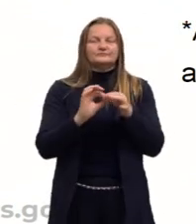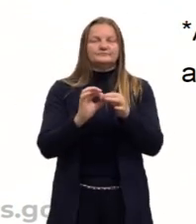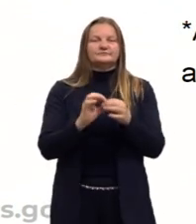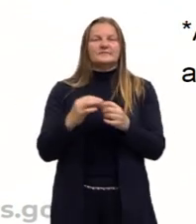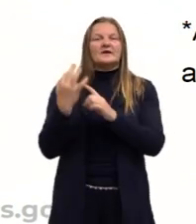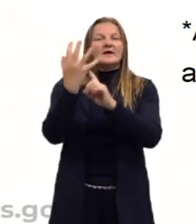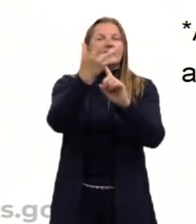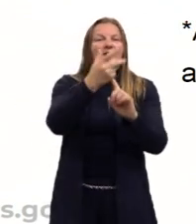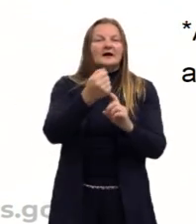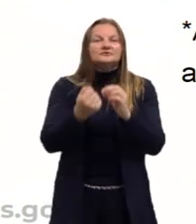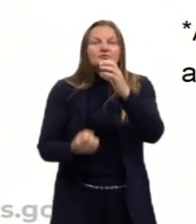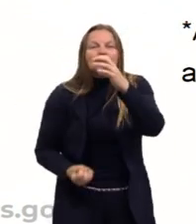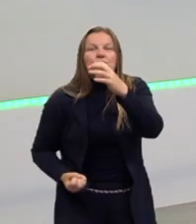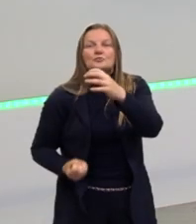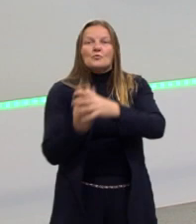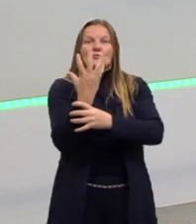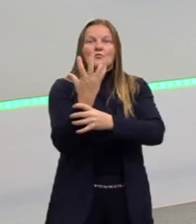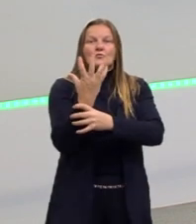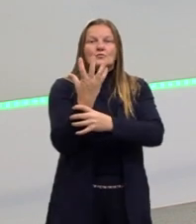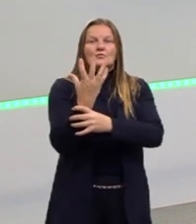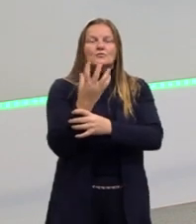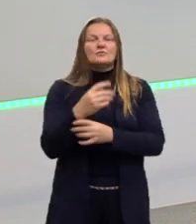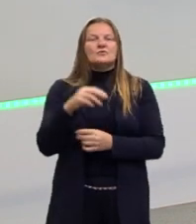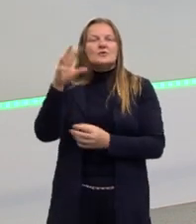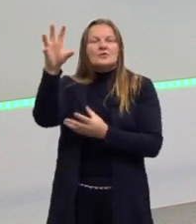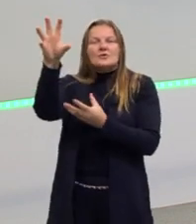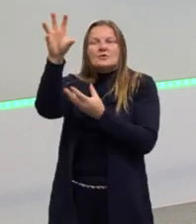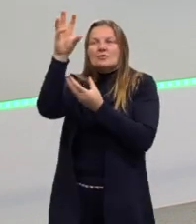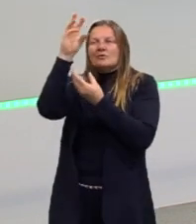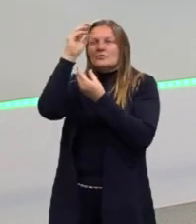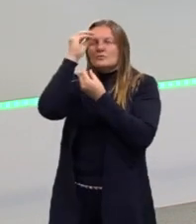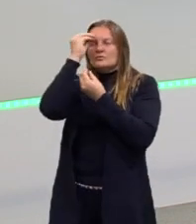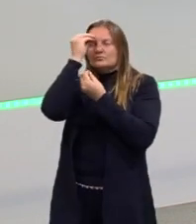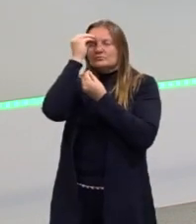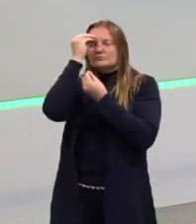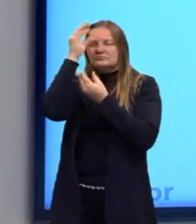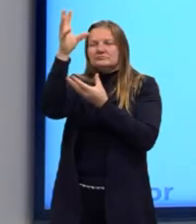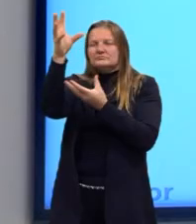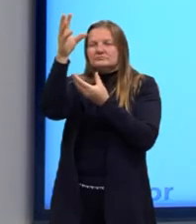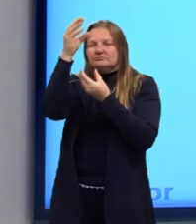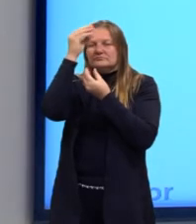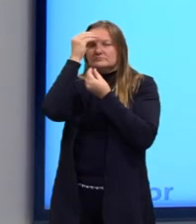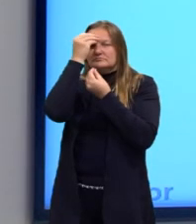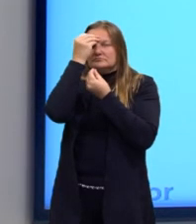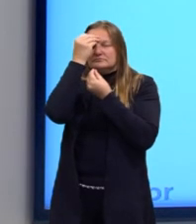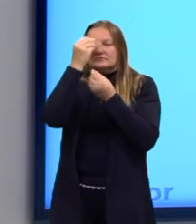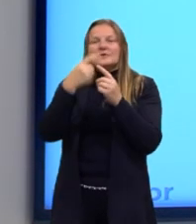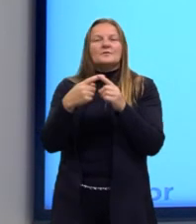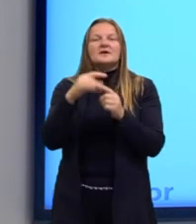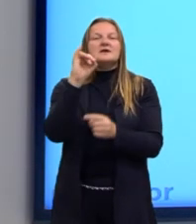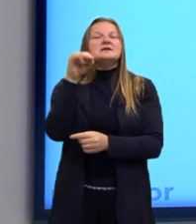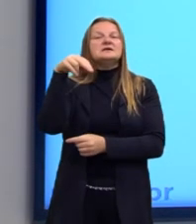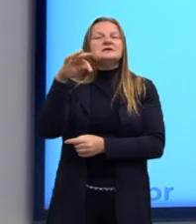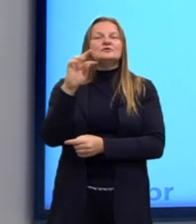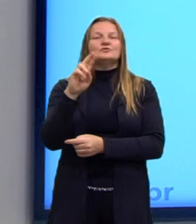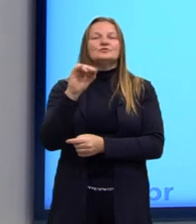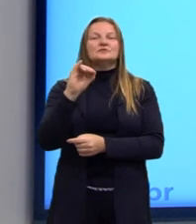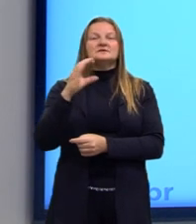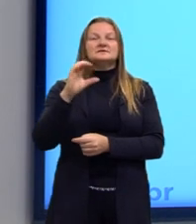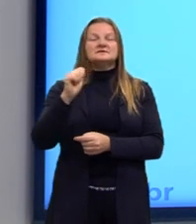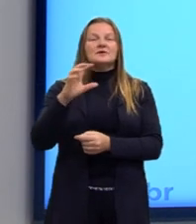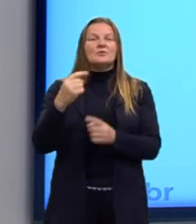arte é uma criação. Então, por que é uma criação intuição, intuitiva? A arte é um conhecimento... Ele é